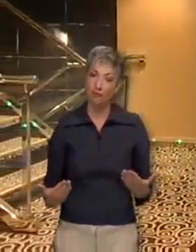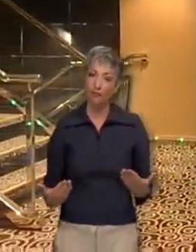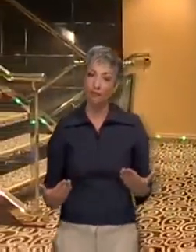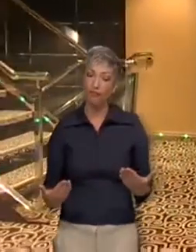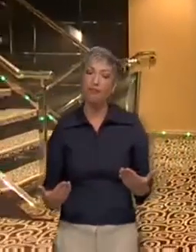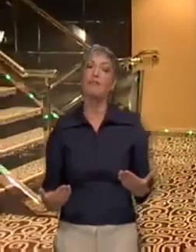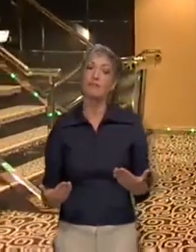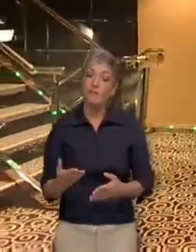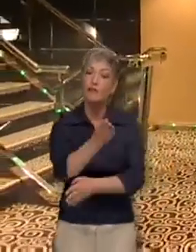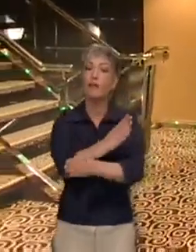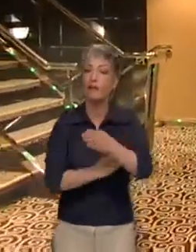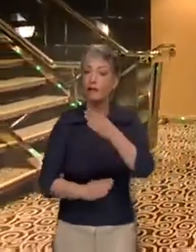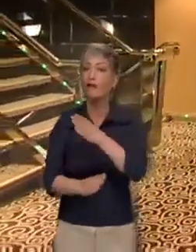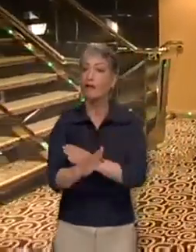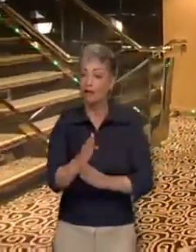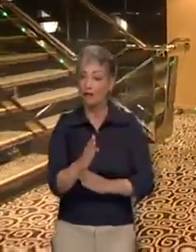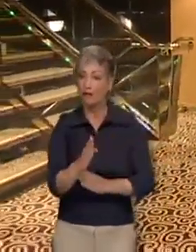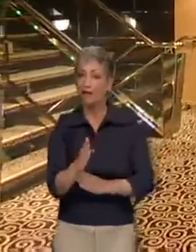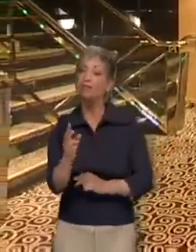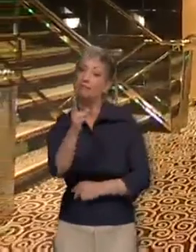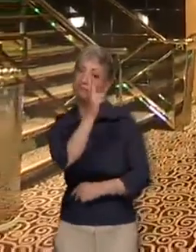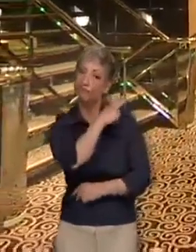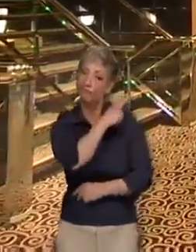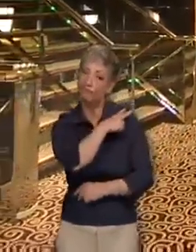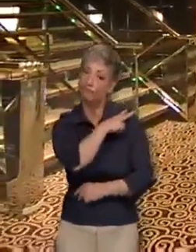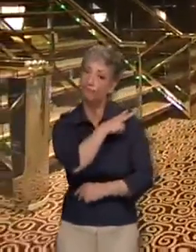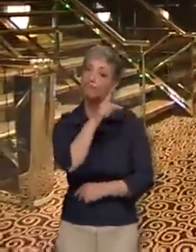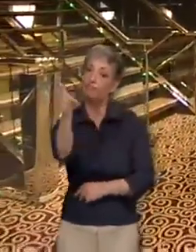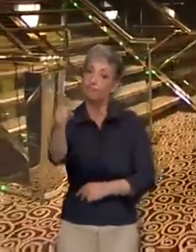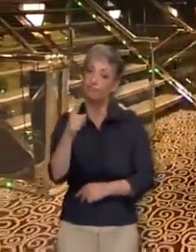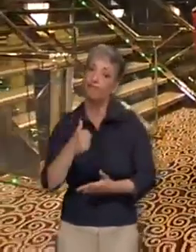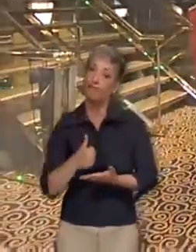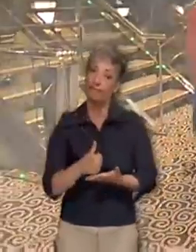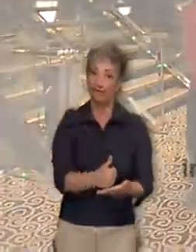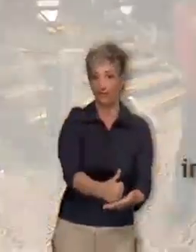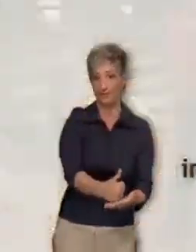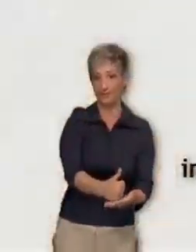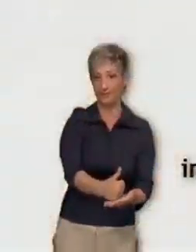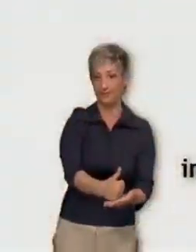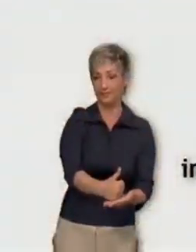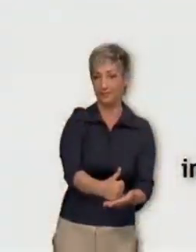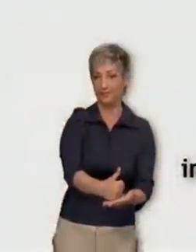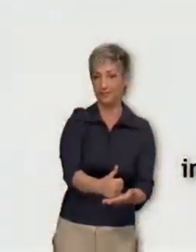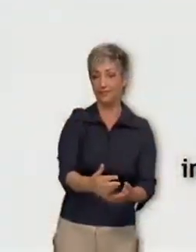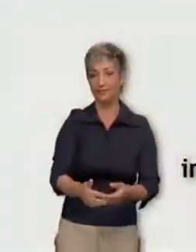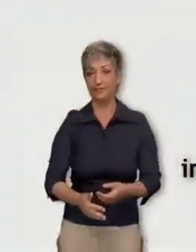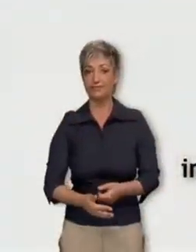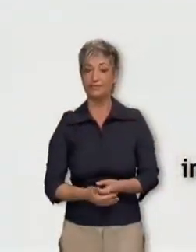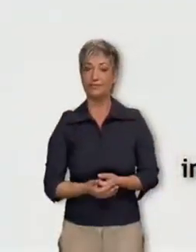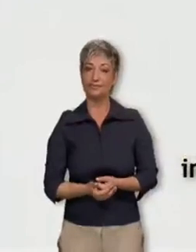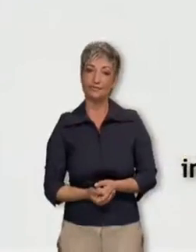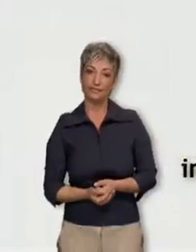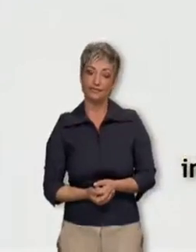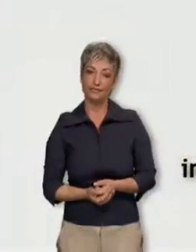Se estiver com dificuldades de mobilidade e precisar de assistência durante uma emergência, informe o pessoal de bordo no momento do